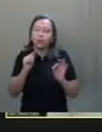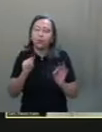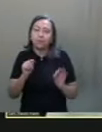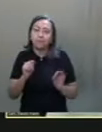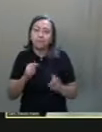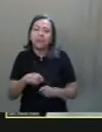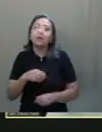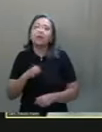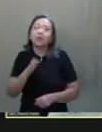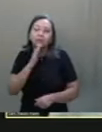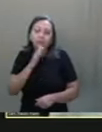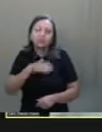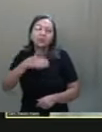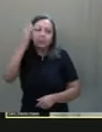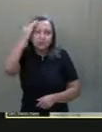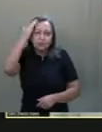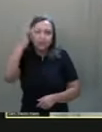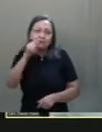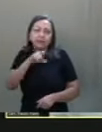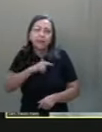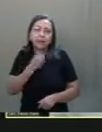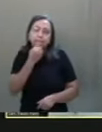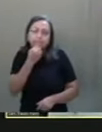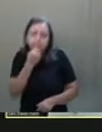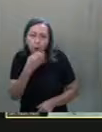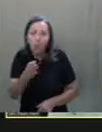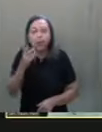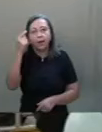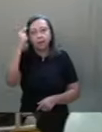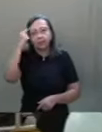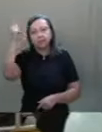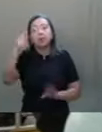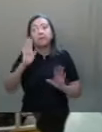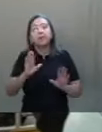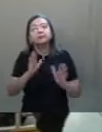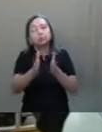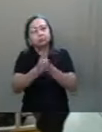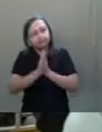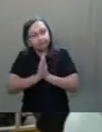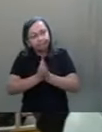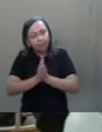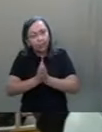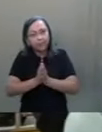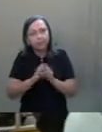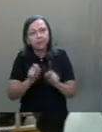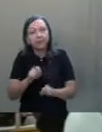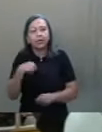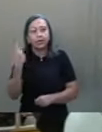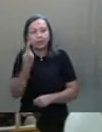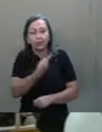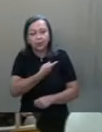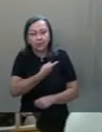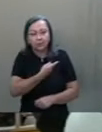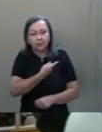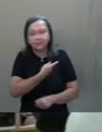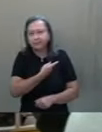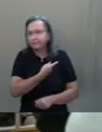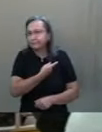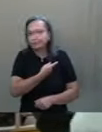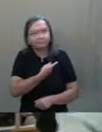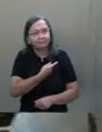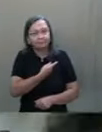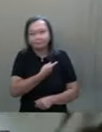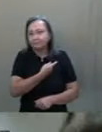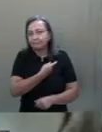das suas boas intenções, mas eu faço um apelo para que a gente não dê um cheque em